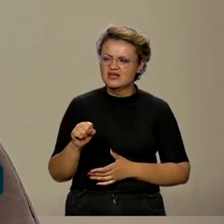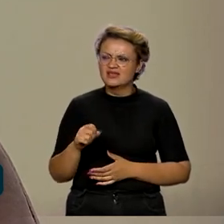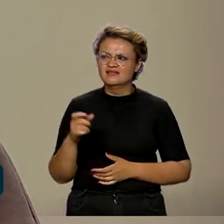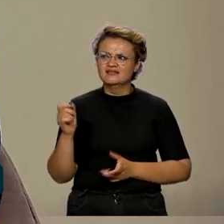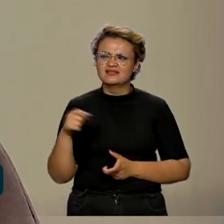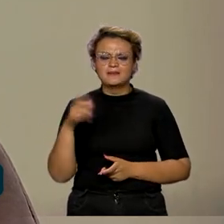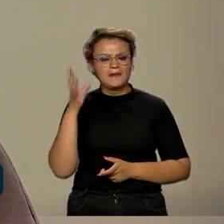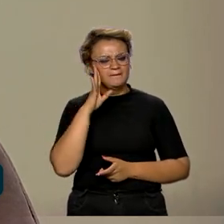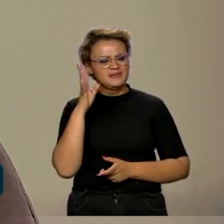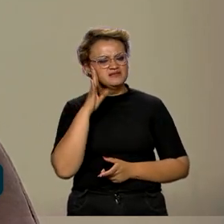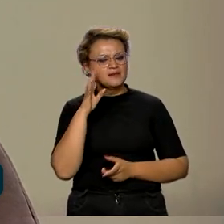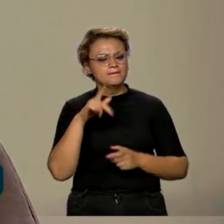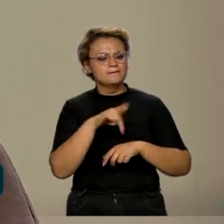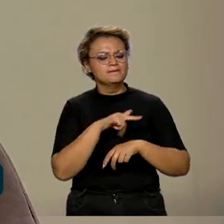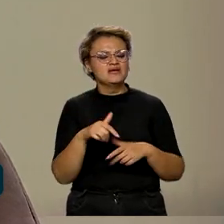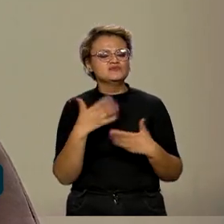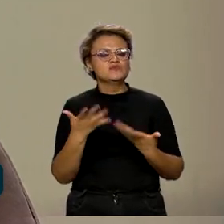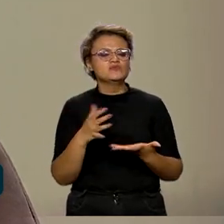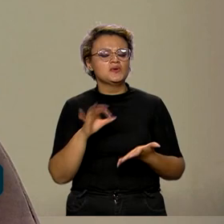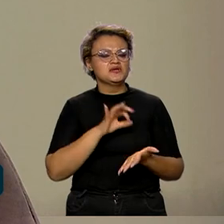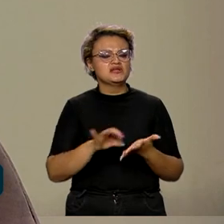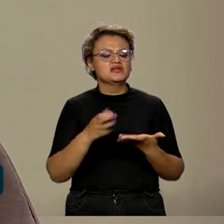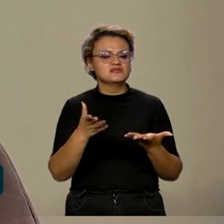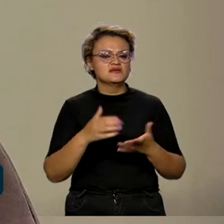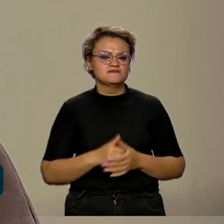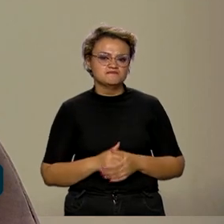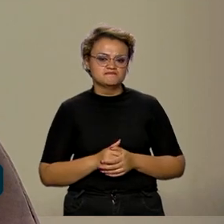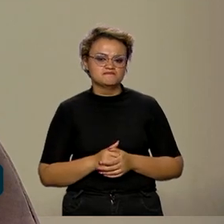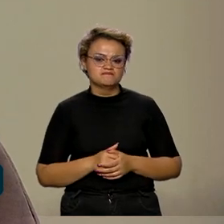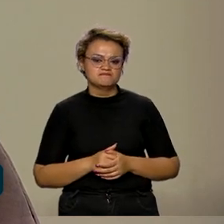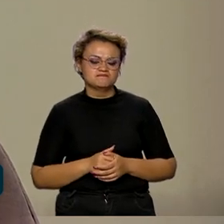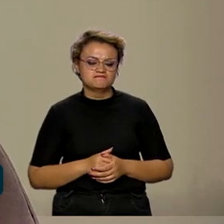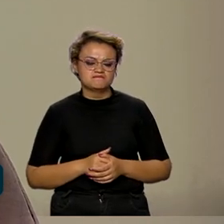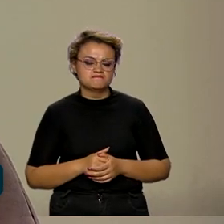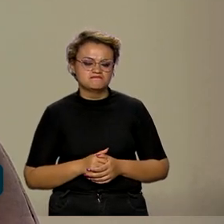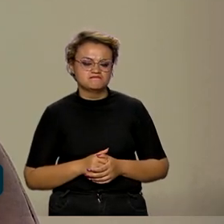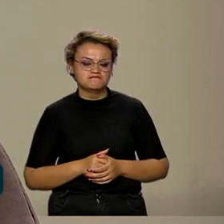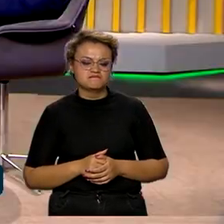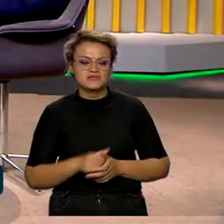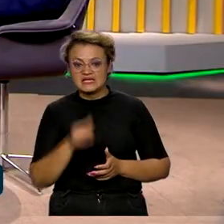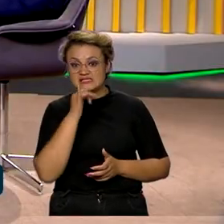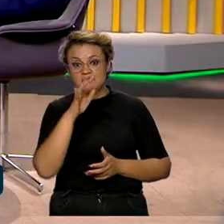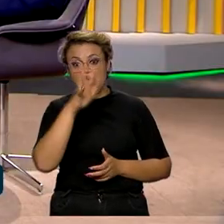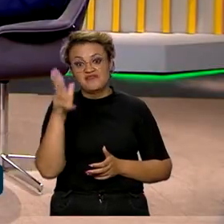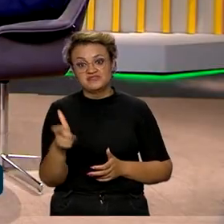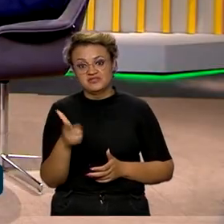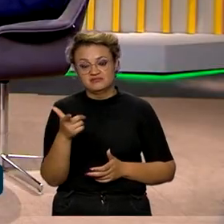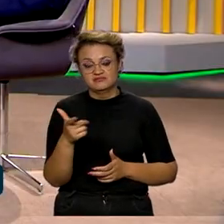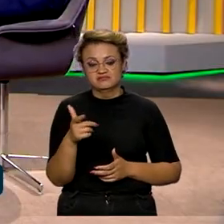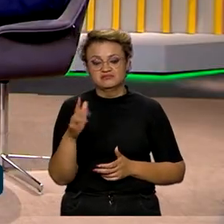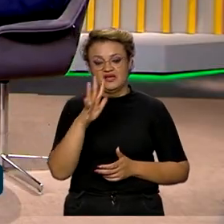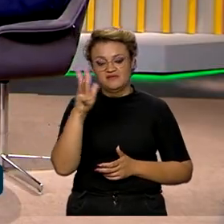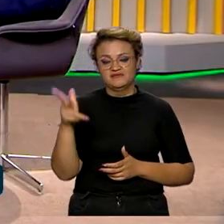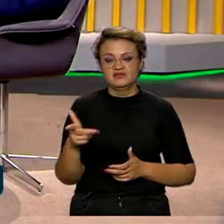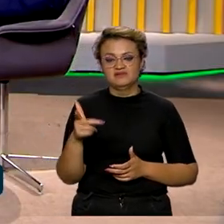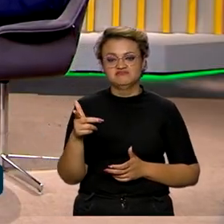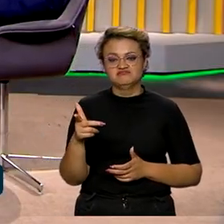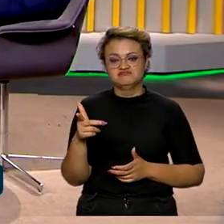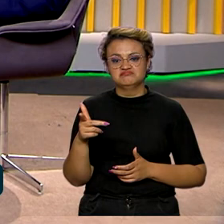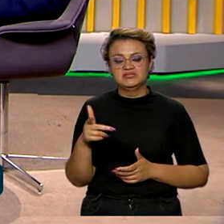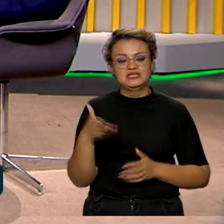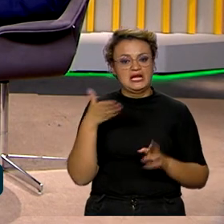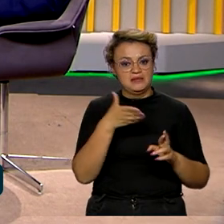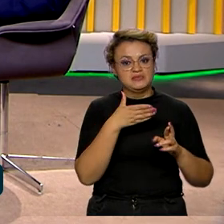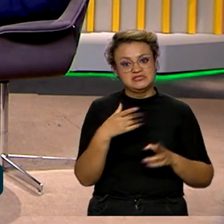dizer que países estariam mais credenciados a serem admitidos? A África, por exemplo, que está bastante